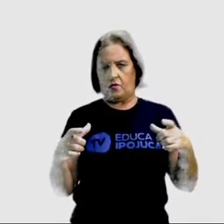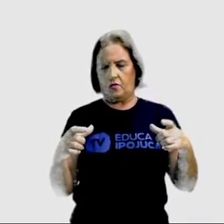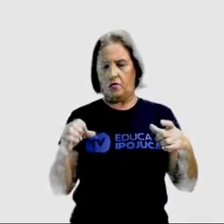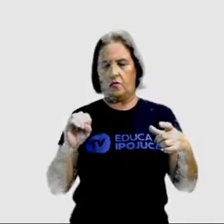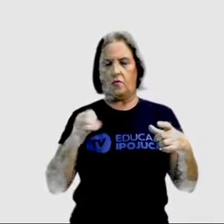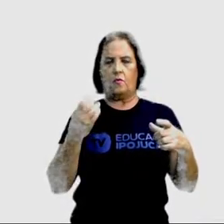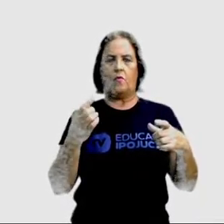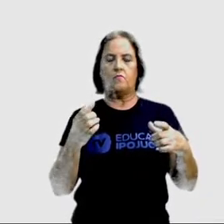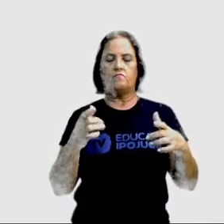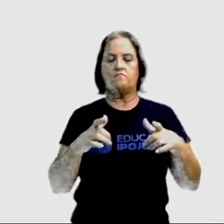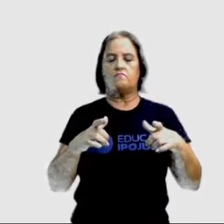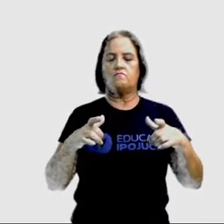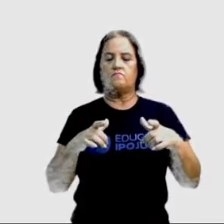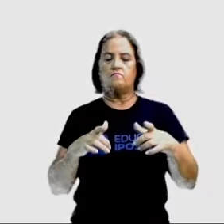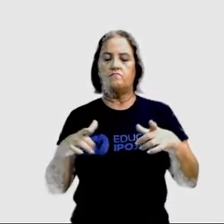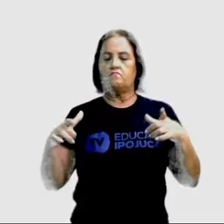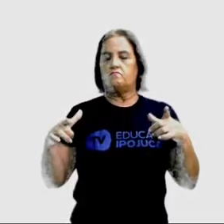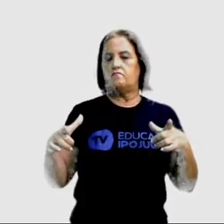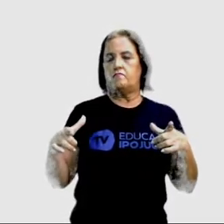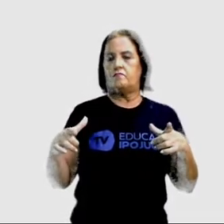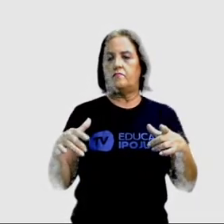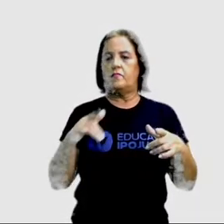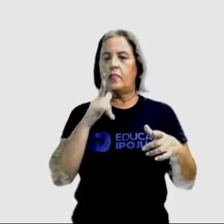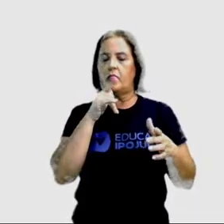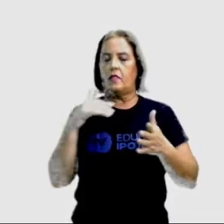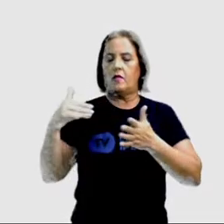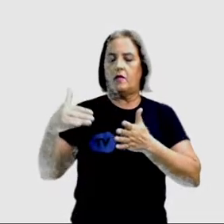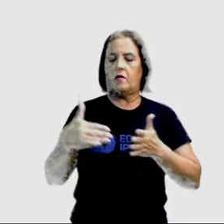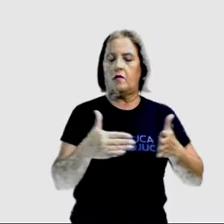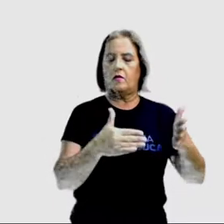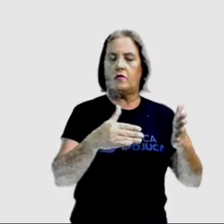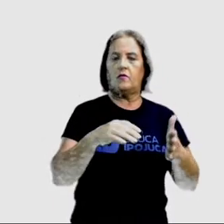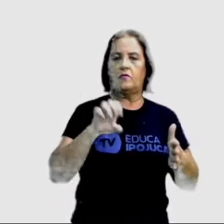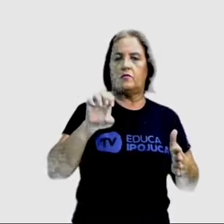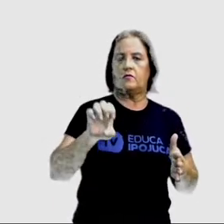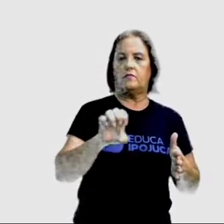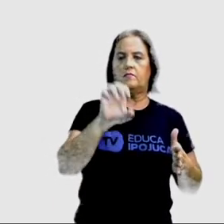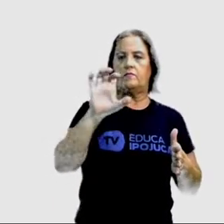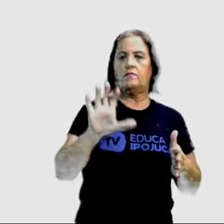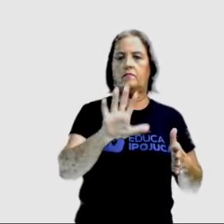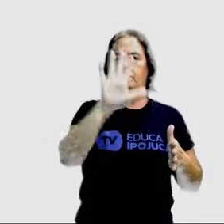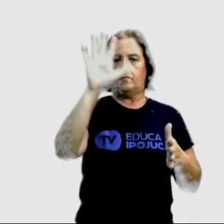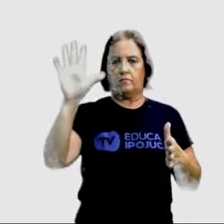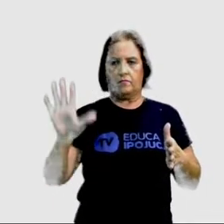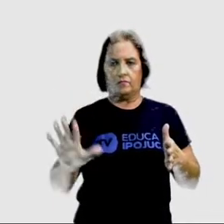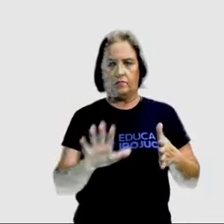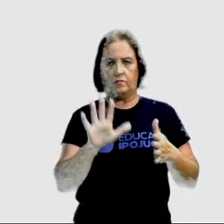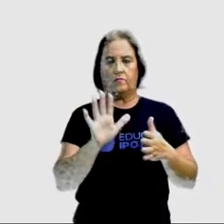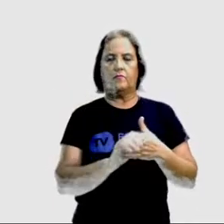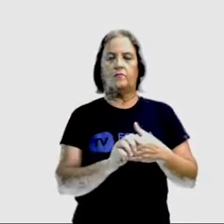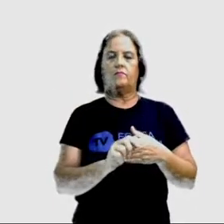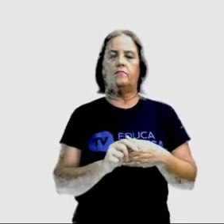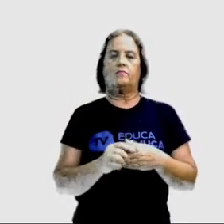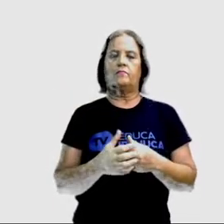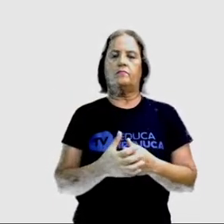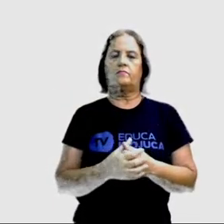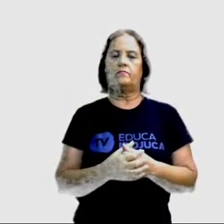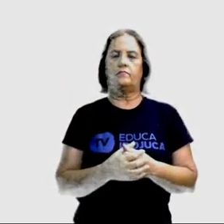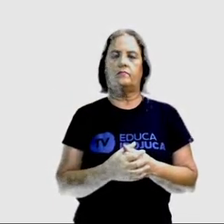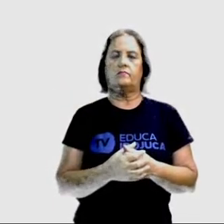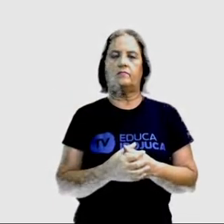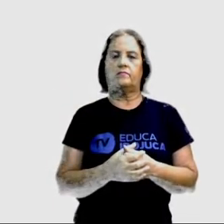extensão, Rio da Europa. This car is the cheapest of the store.